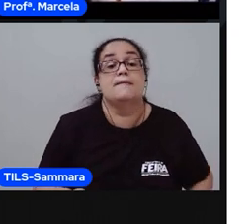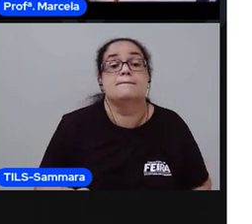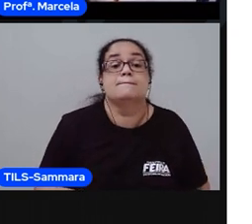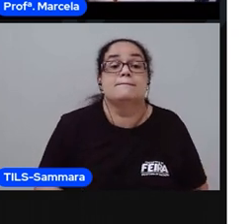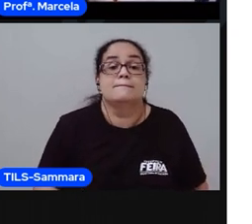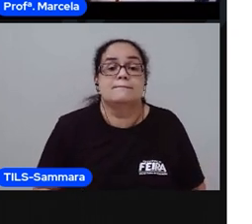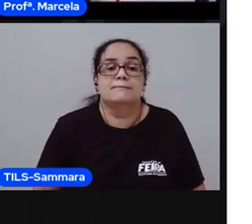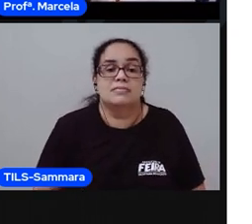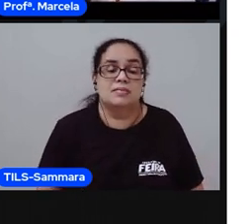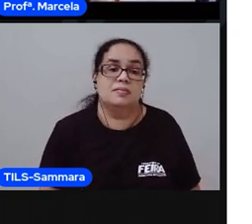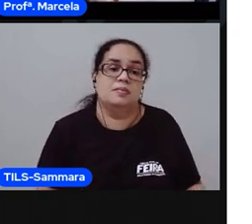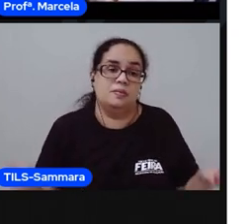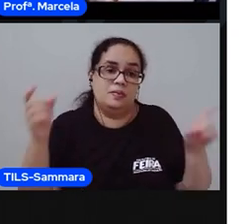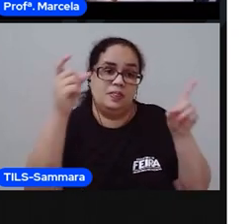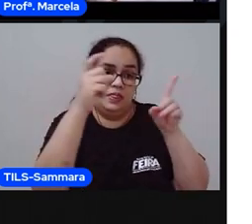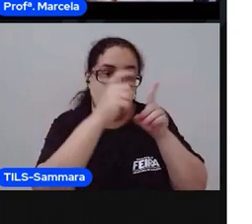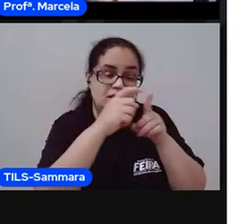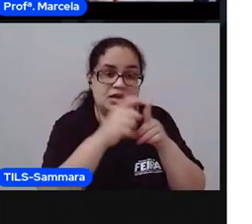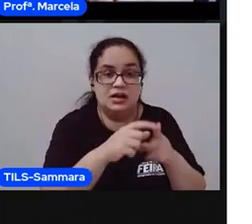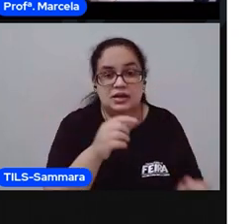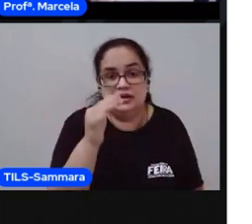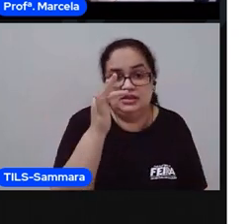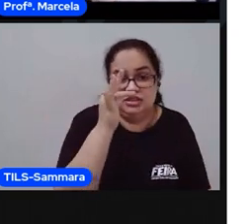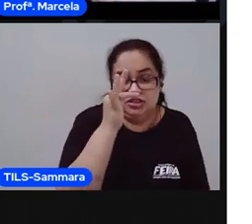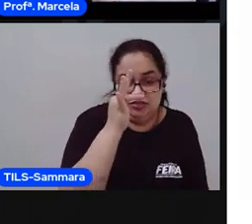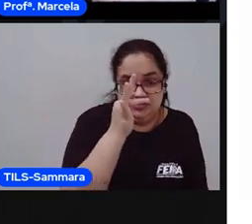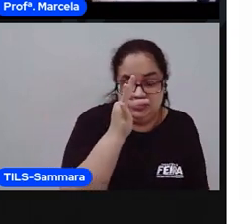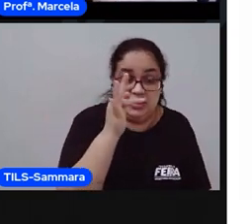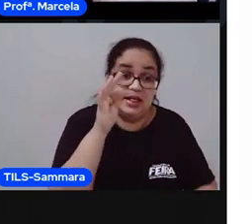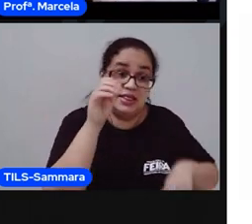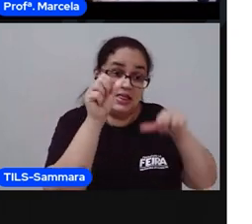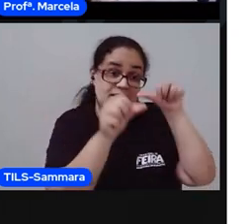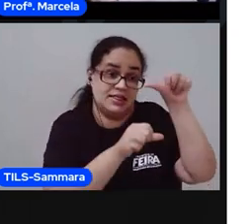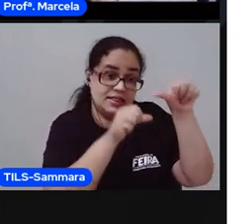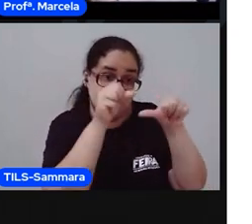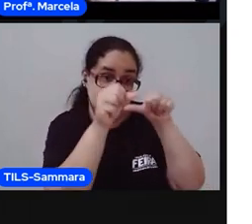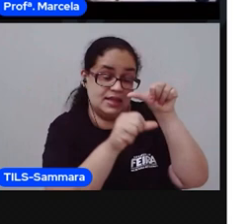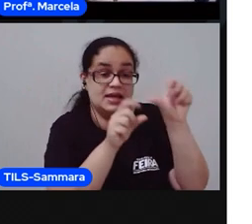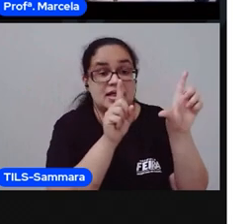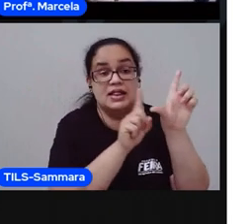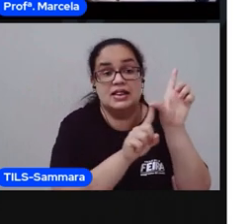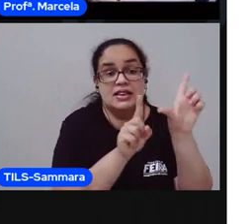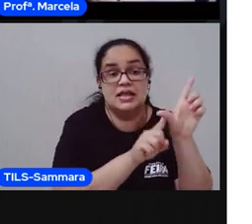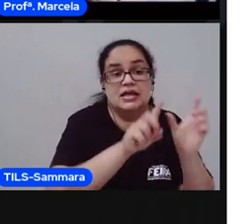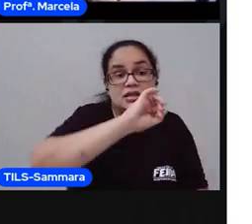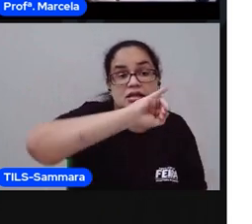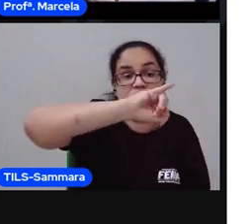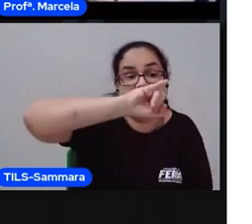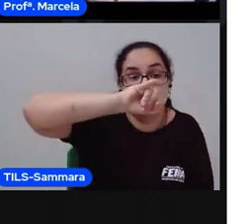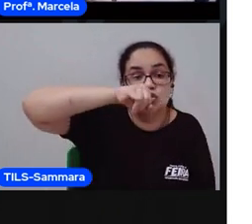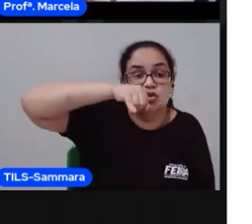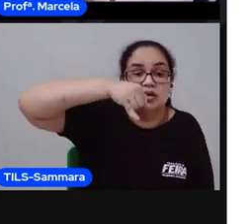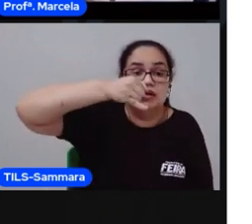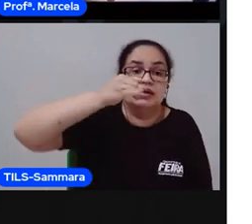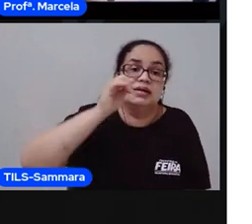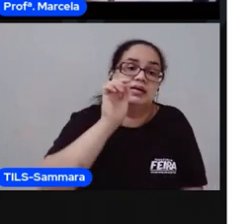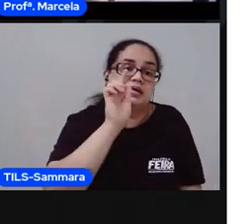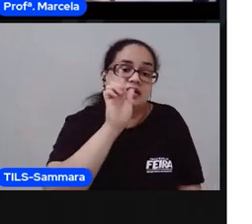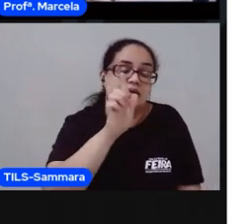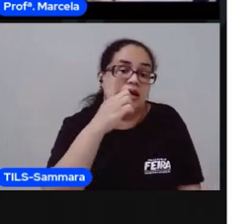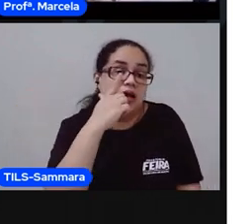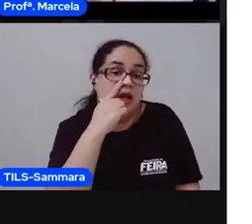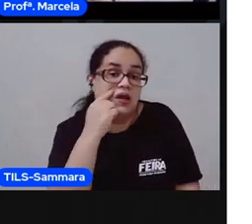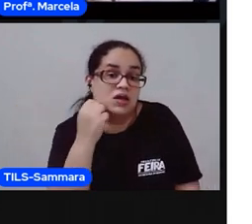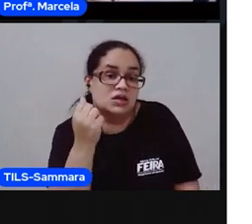a letra F e trocar pela letra G, pela letra G de gato,